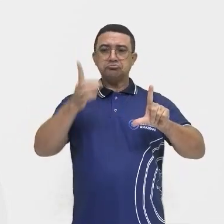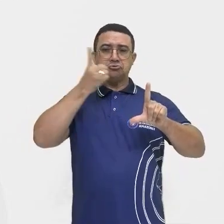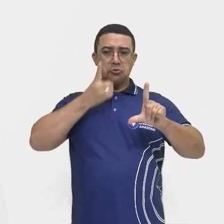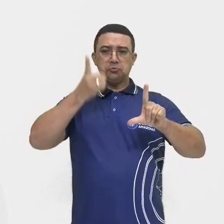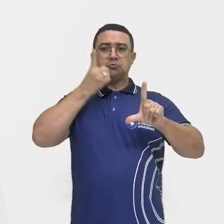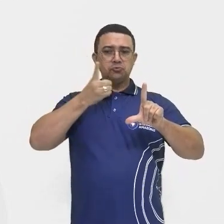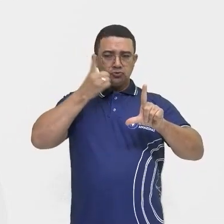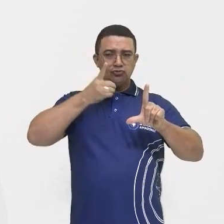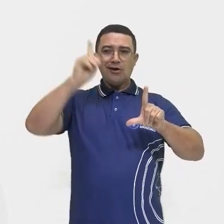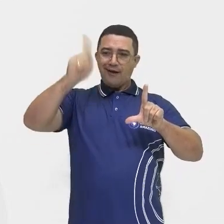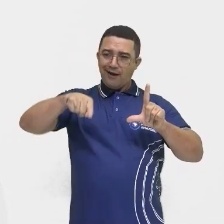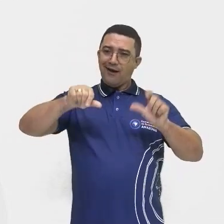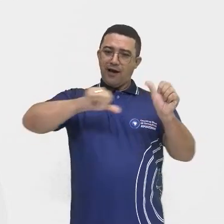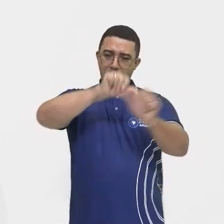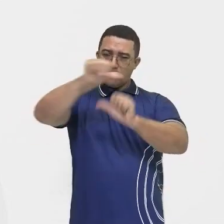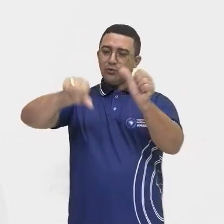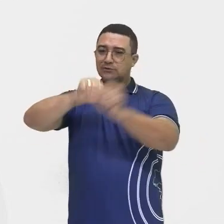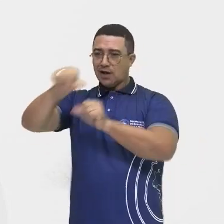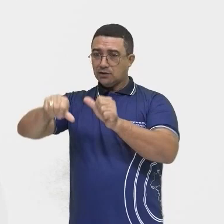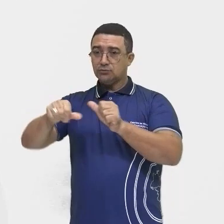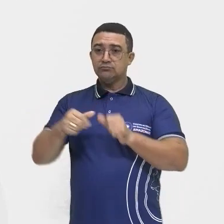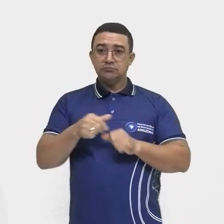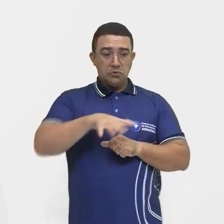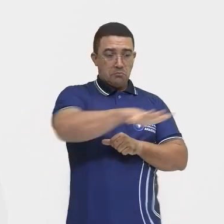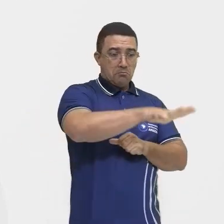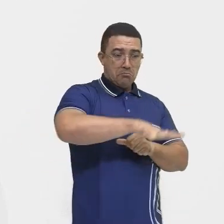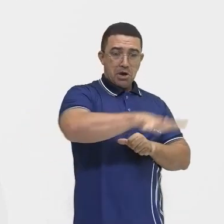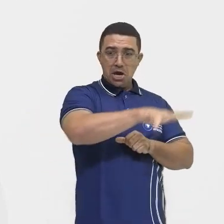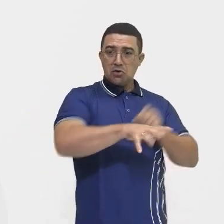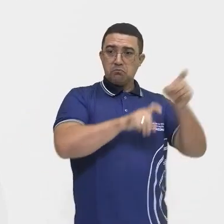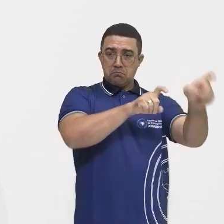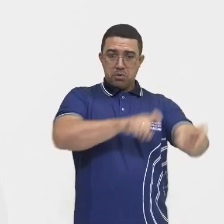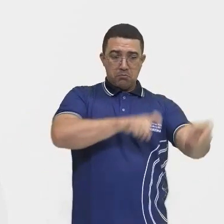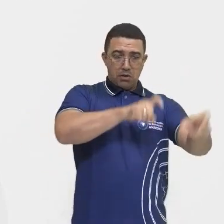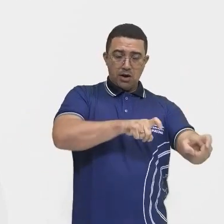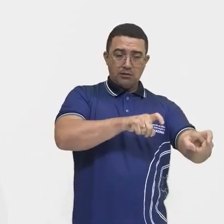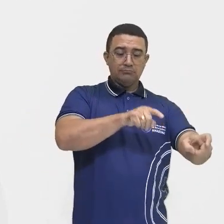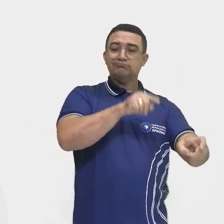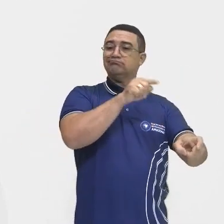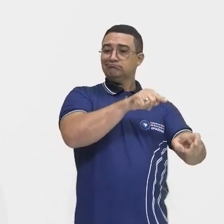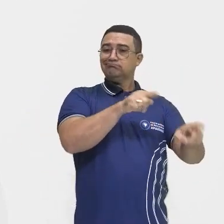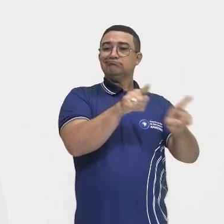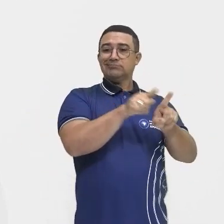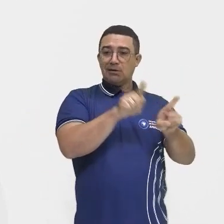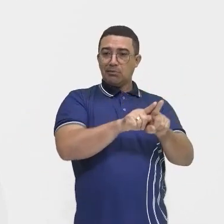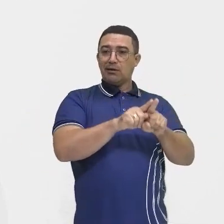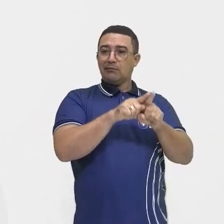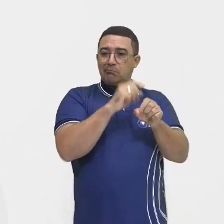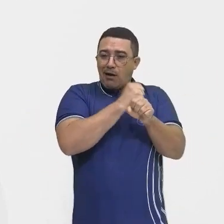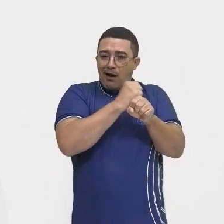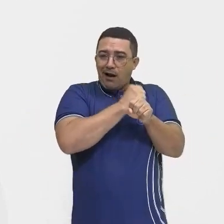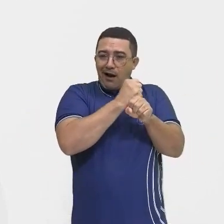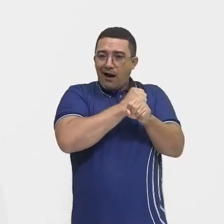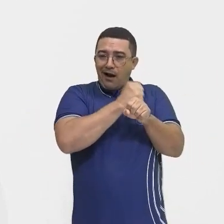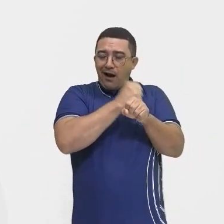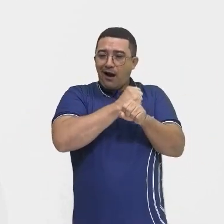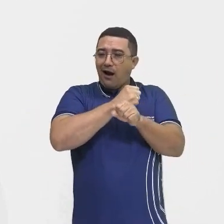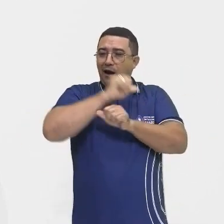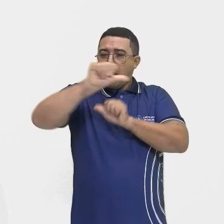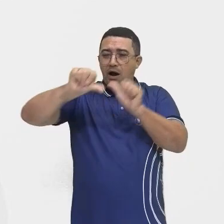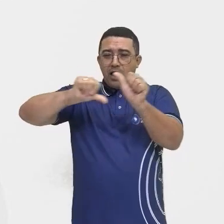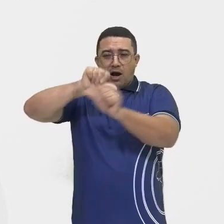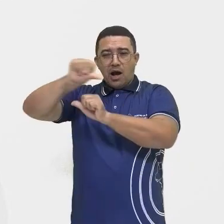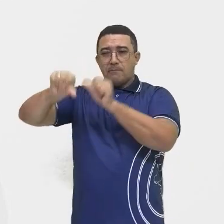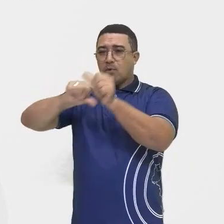E, consequentemente, o meio urbano, o meio rural, né? Essas paisagens, elas vão se modificando, elas vão se transformando. Aí a gente